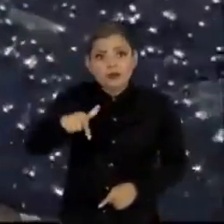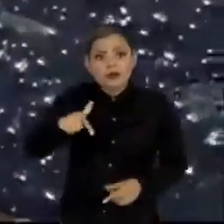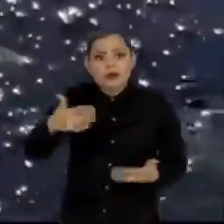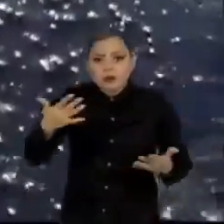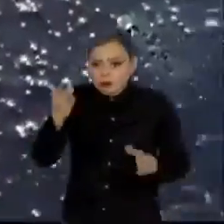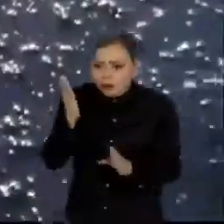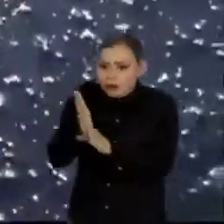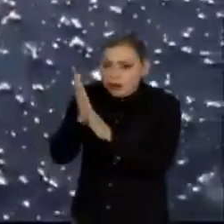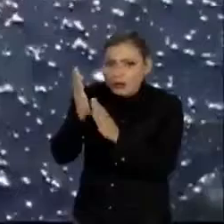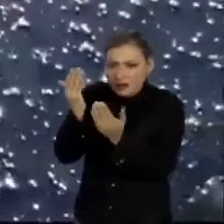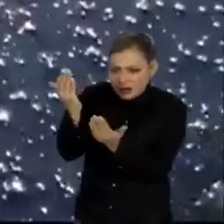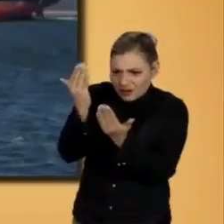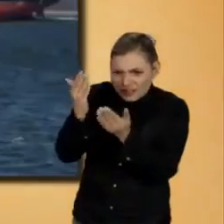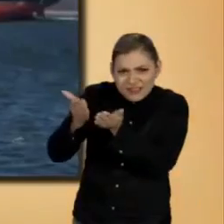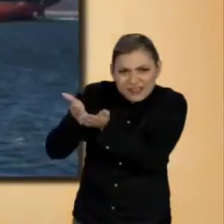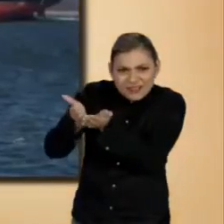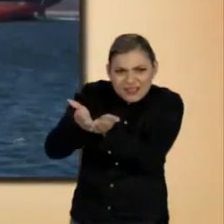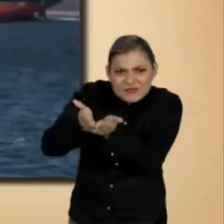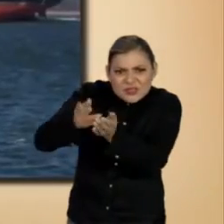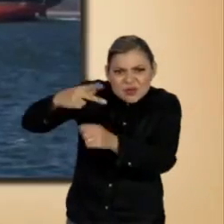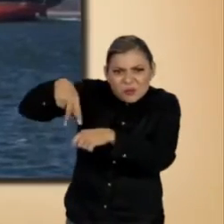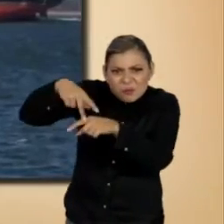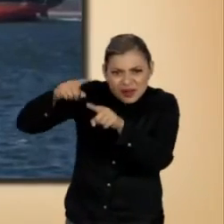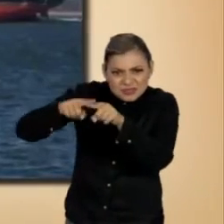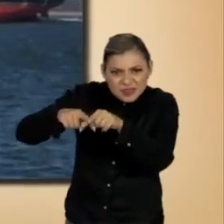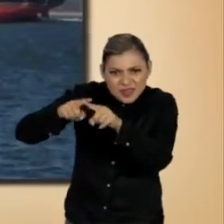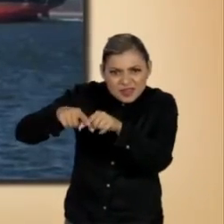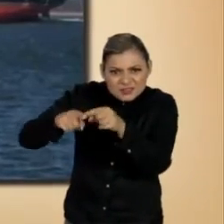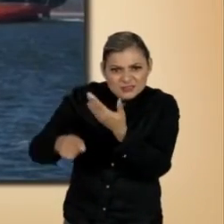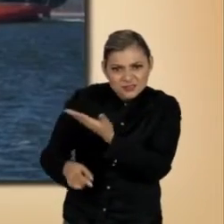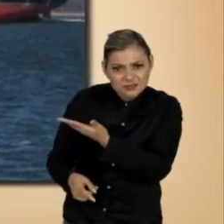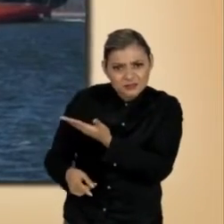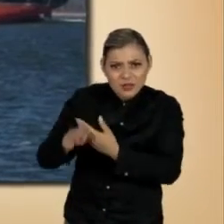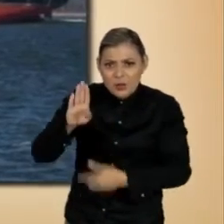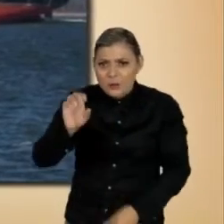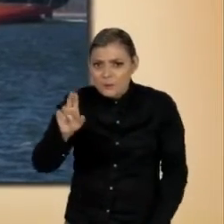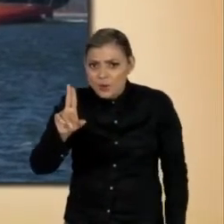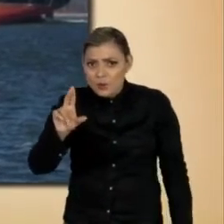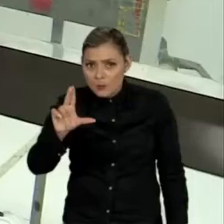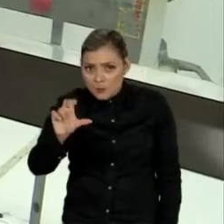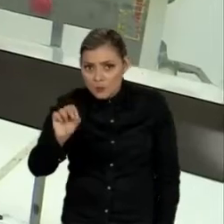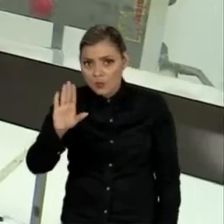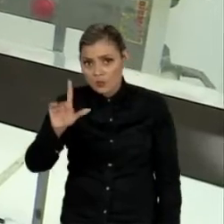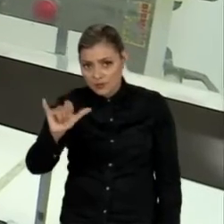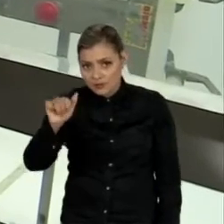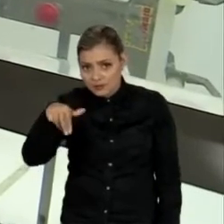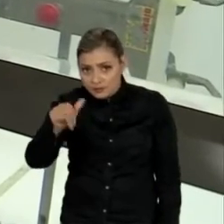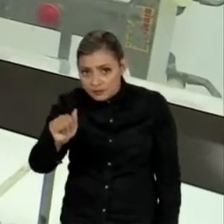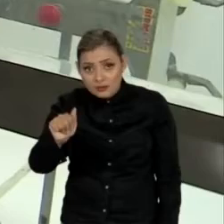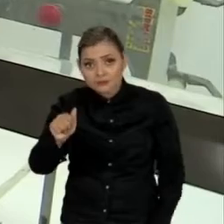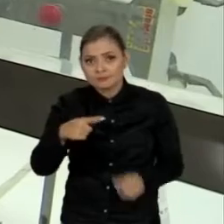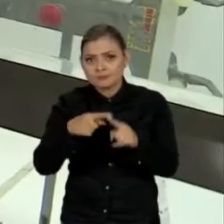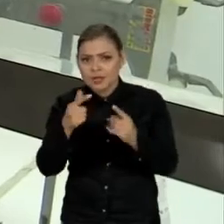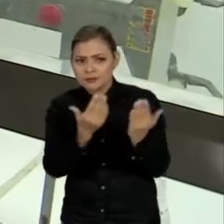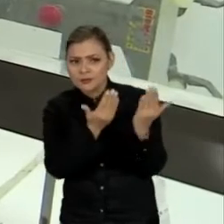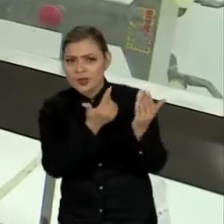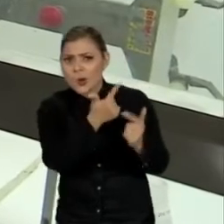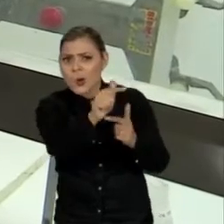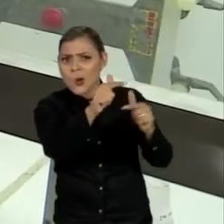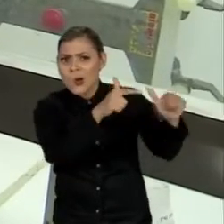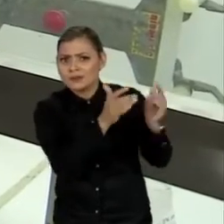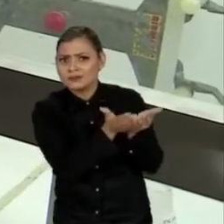ação, a suspeita que caía apenas sobre o navio grego Bolbolina se ampliou para outras embarcações.